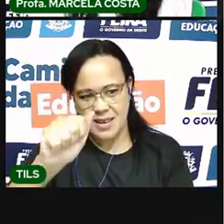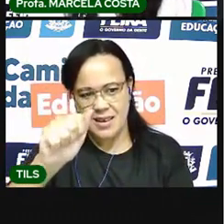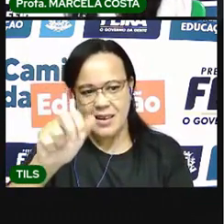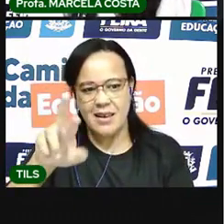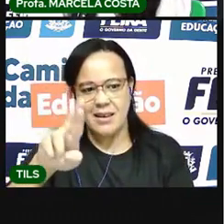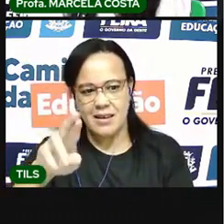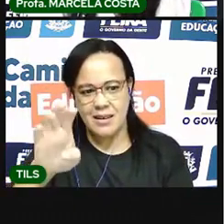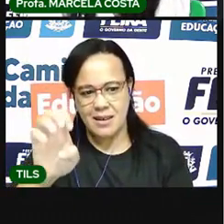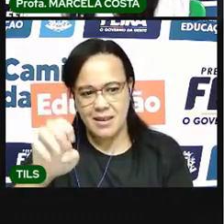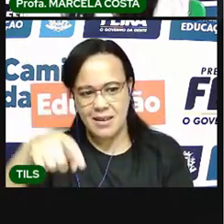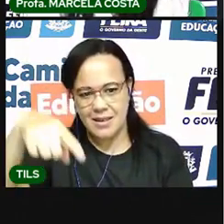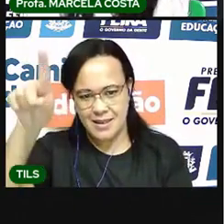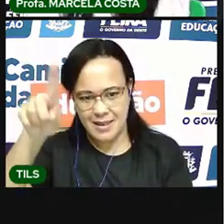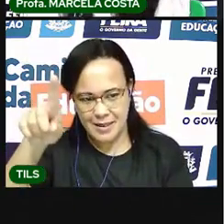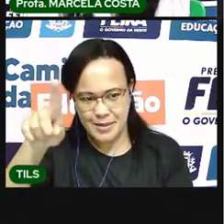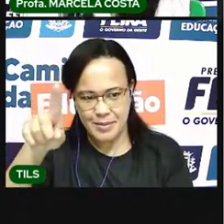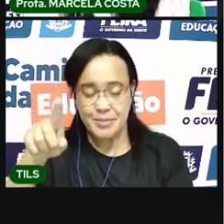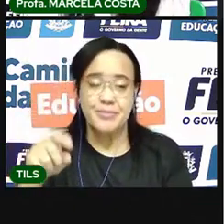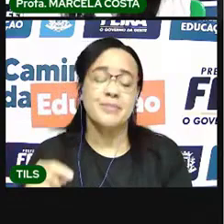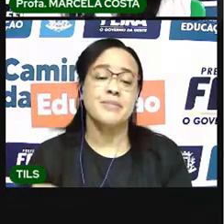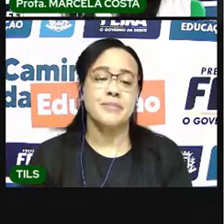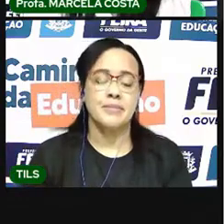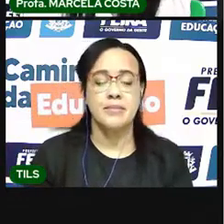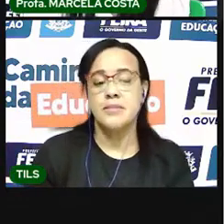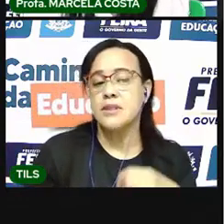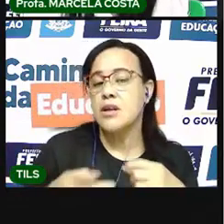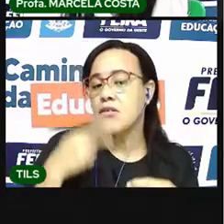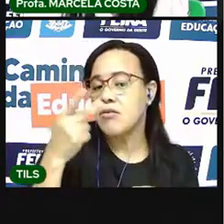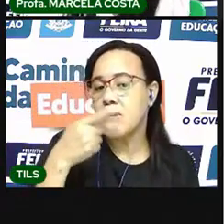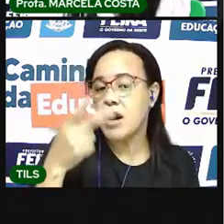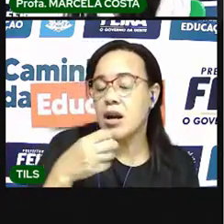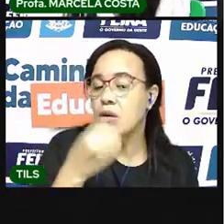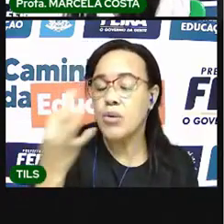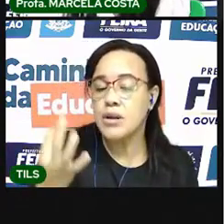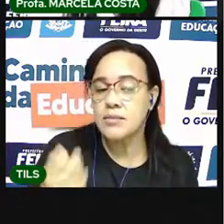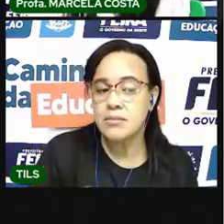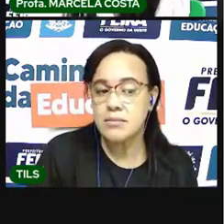-ré. A gente abriu a boca quantas vezes?